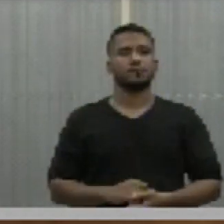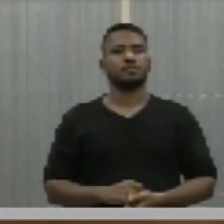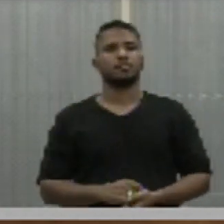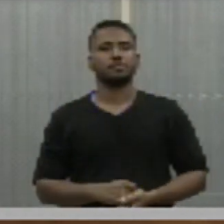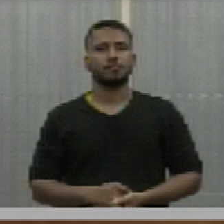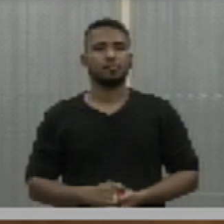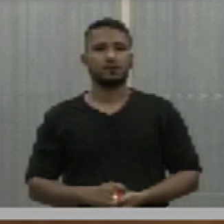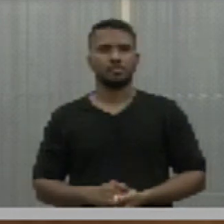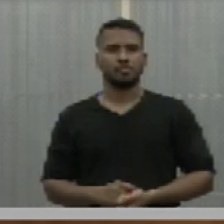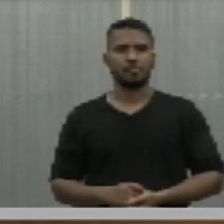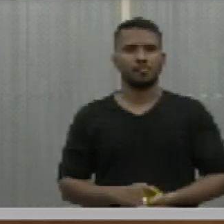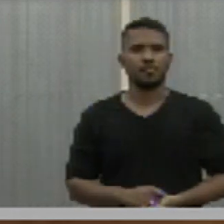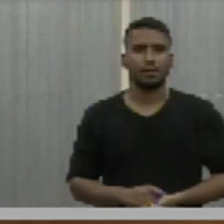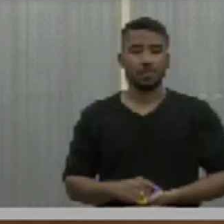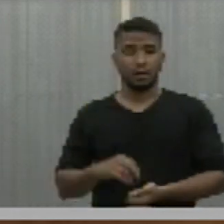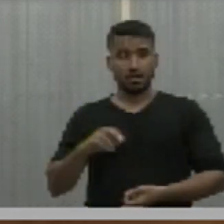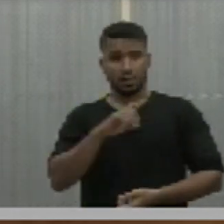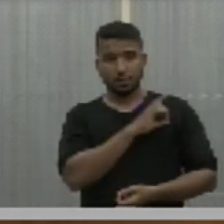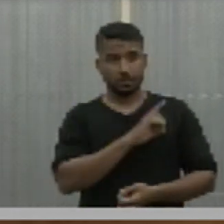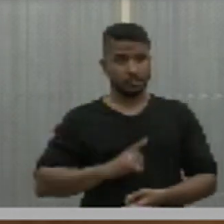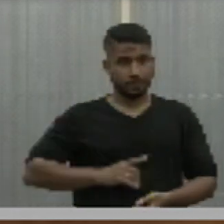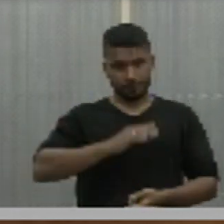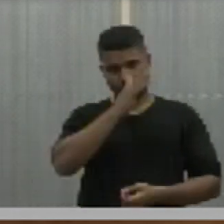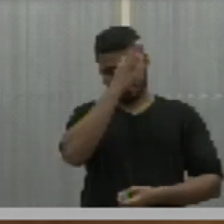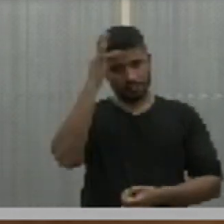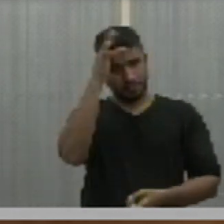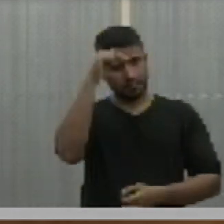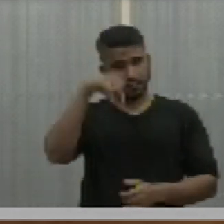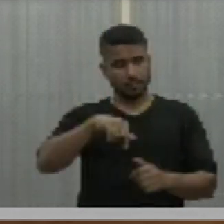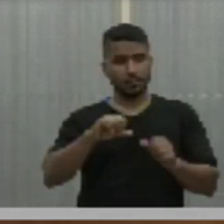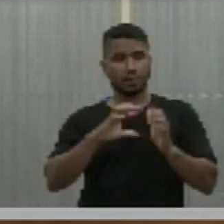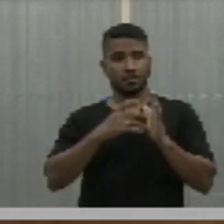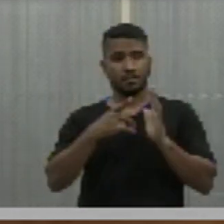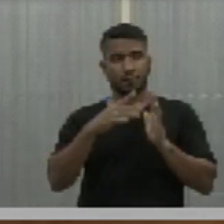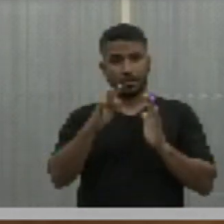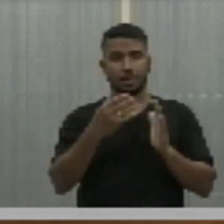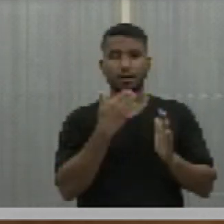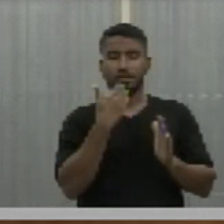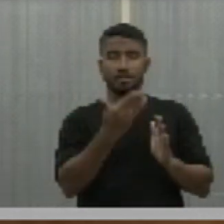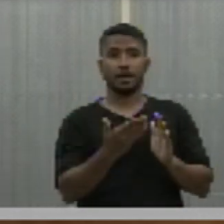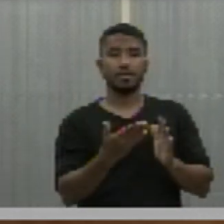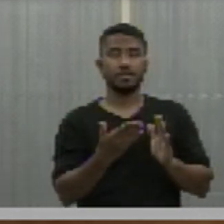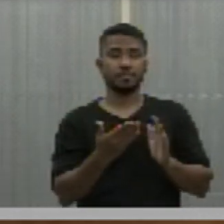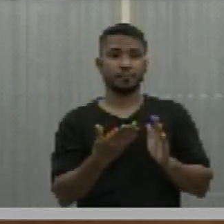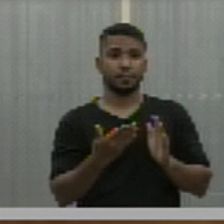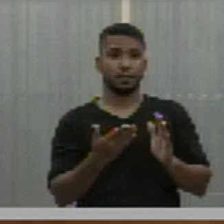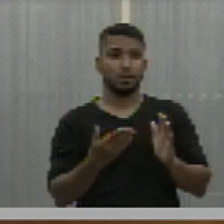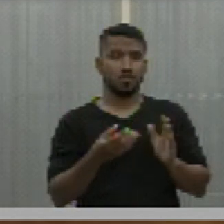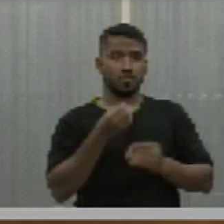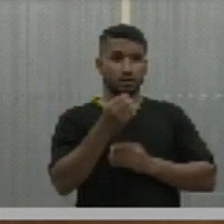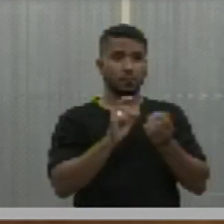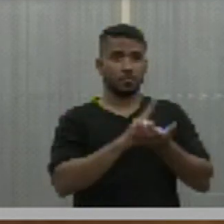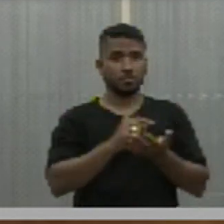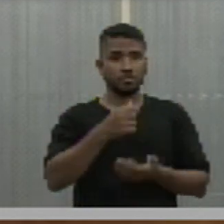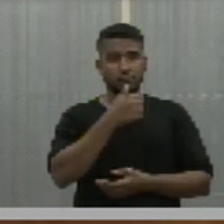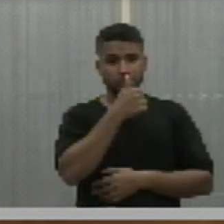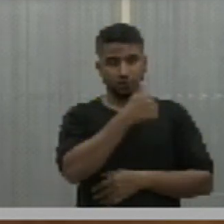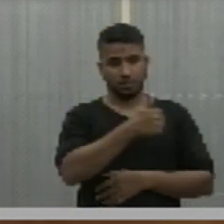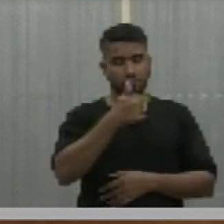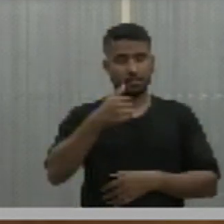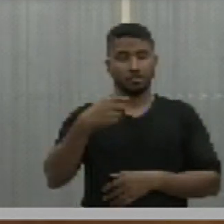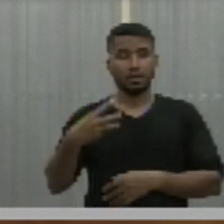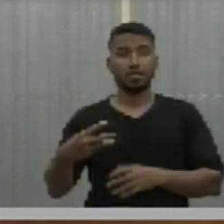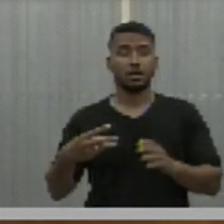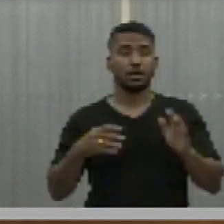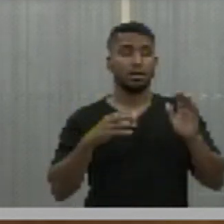França Silva, deputado estadual pelo Partido dos Trabalhadores, com assento nesta Casa Legislativa, e vem querendo o fluxo do artigo 113 do Regimento Interno,